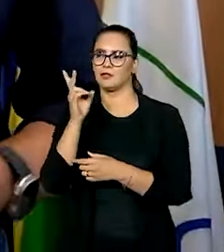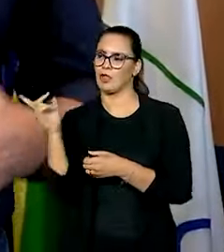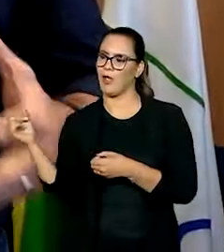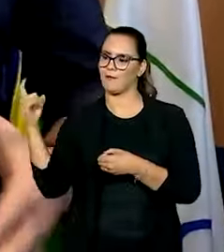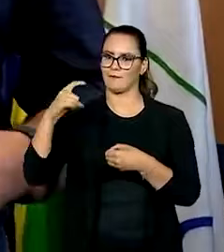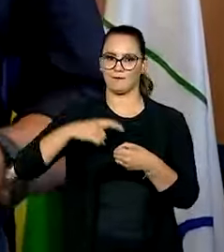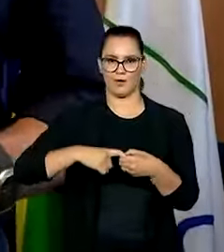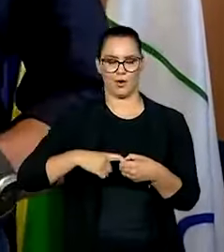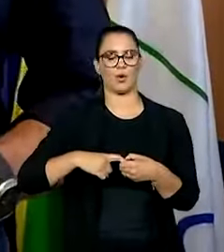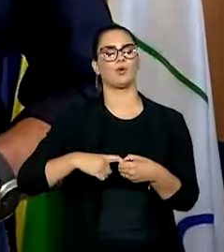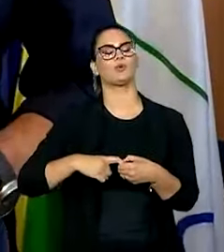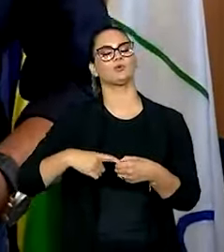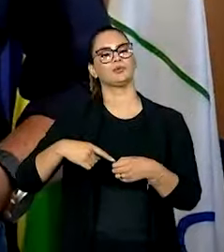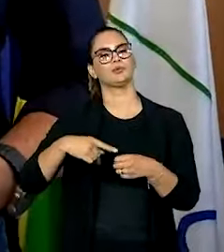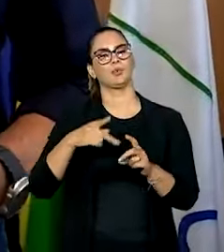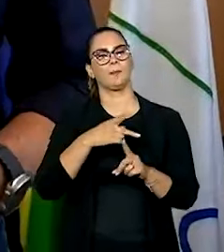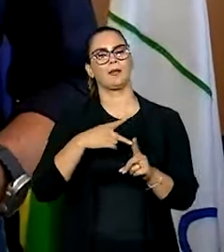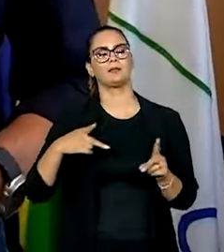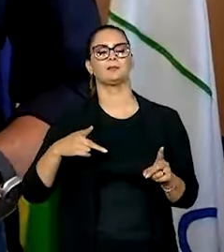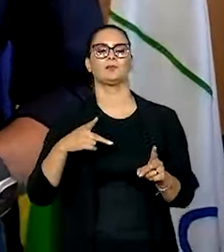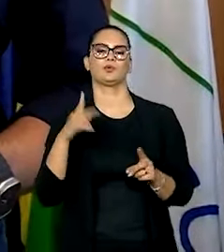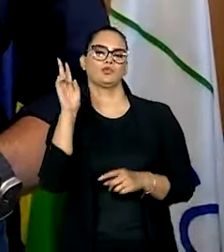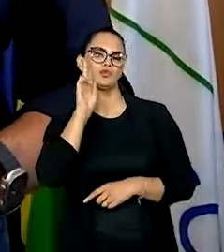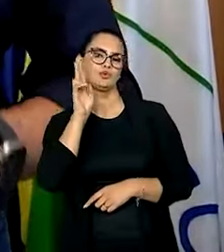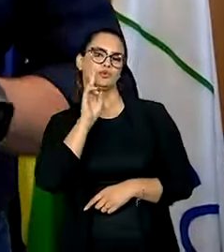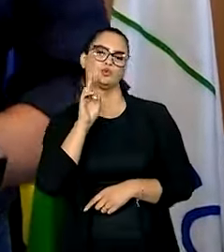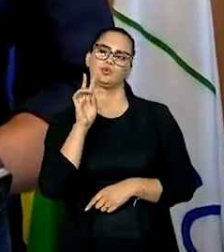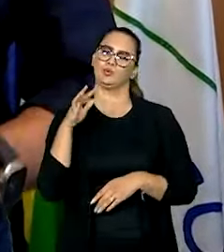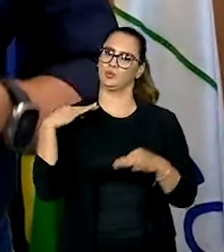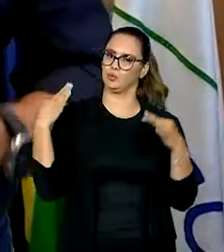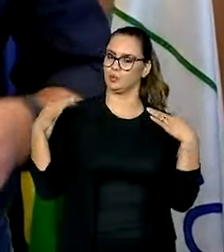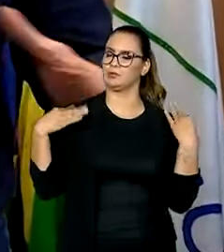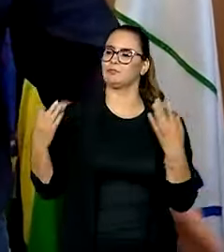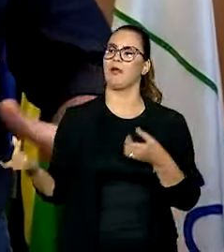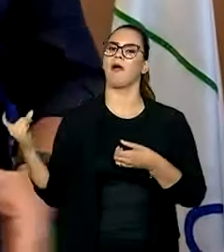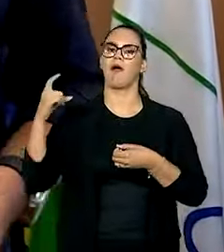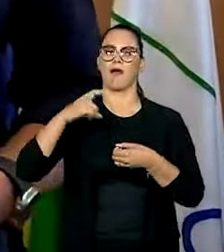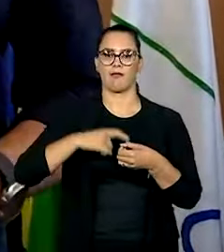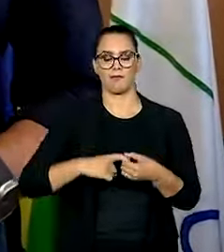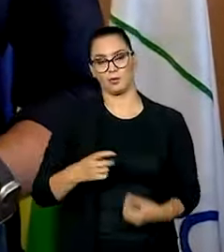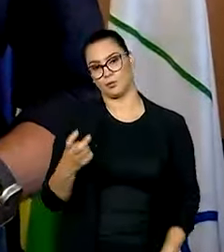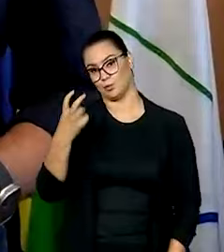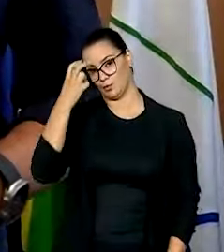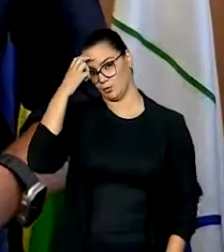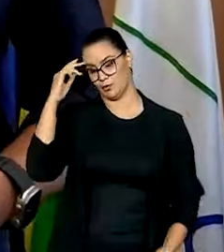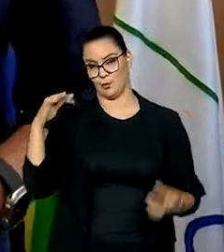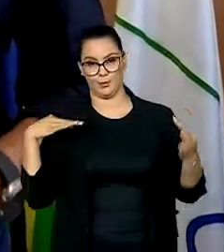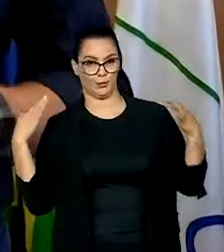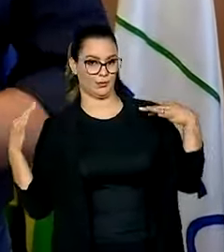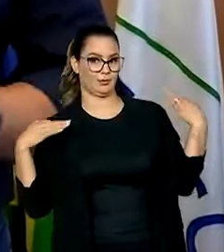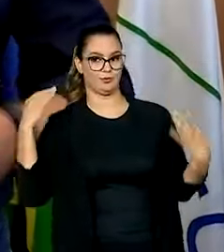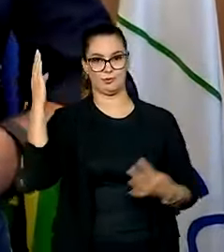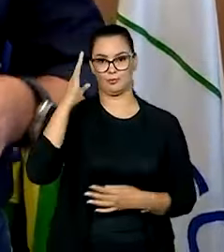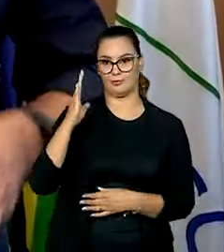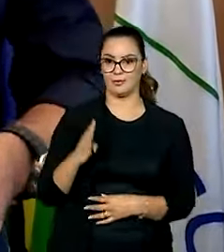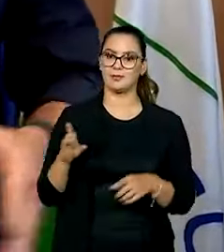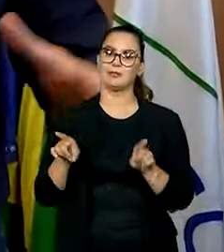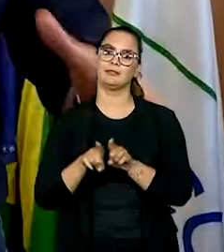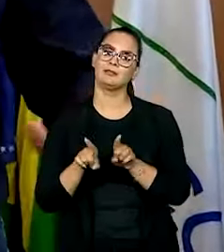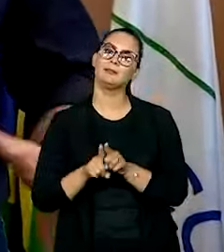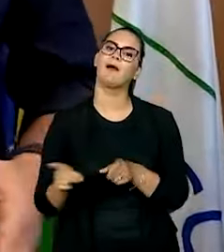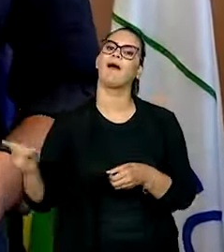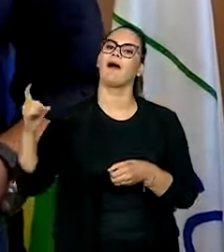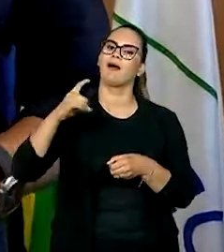resgate do patrimônio histórico turístico brasileiro, um resgate do patrimônio cultural turístico brasileiro e um resgate do